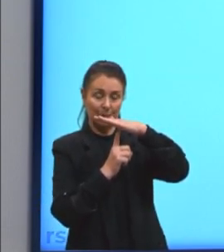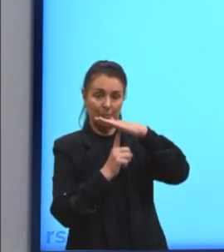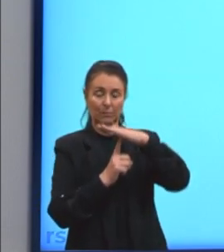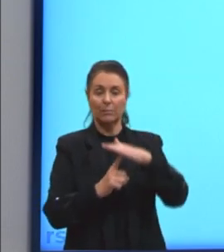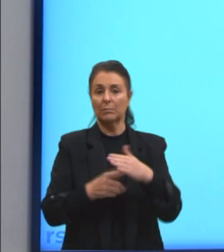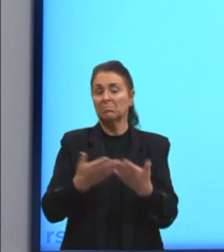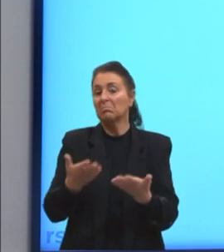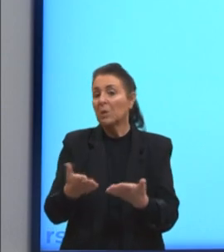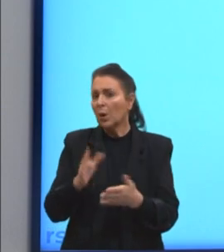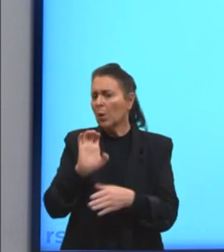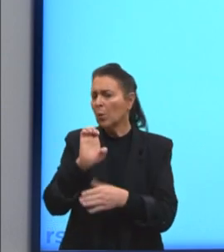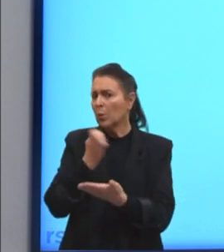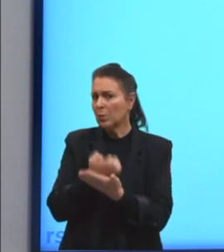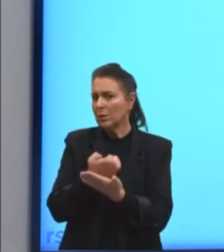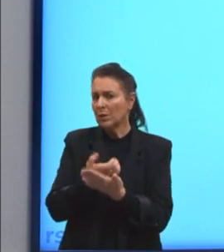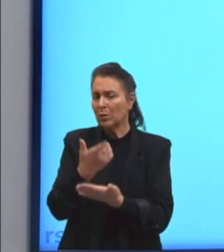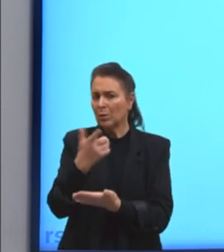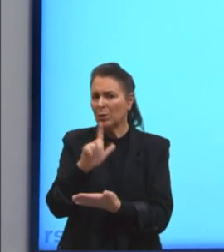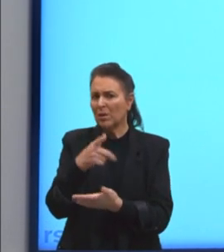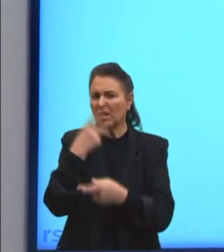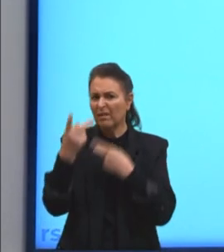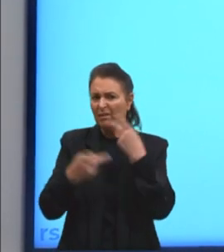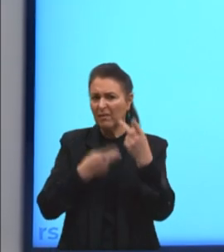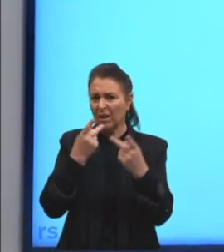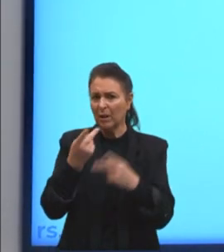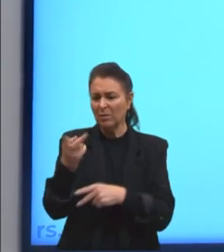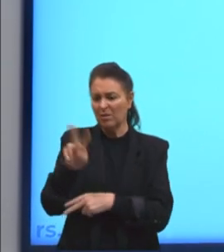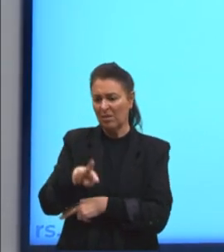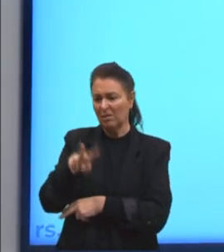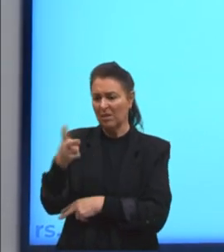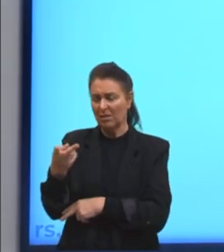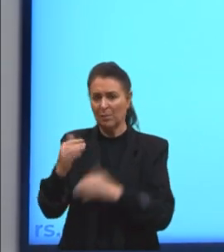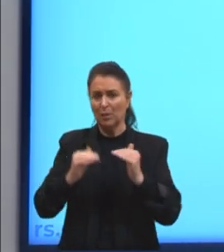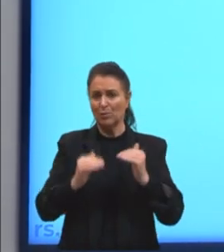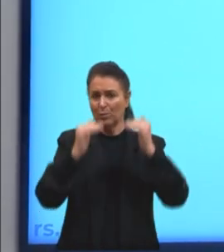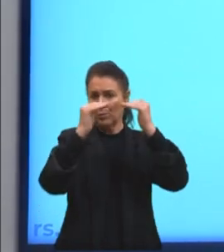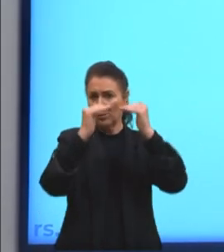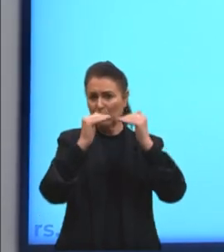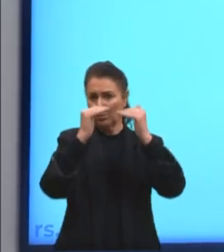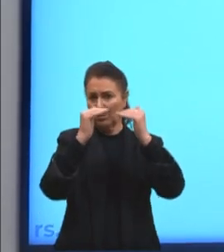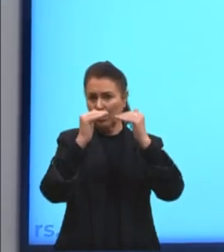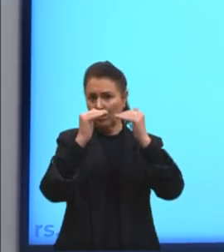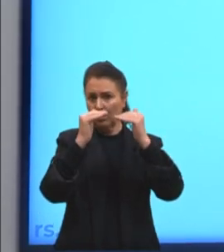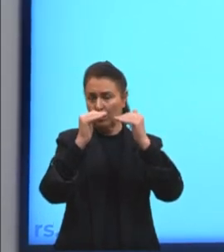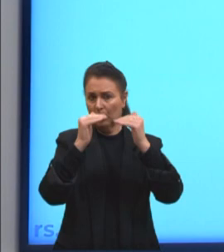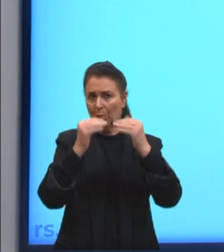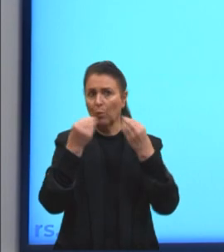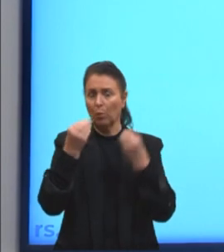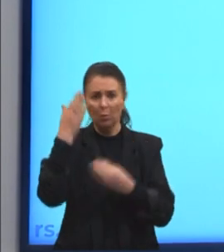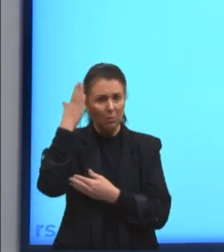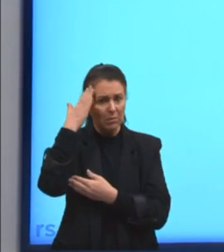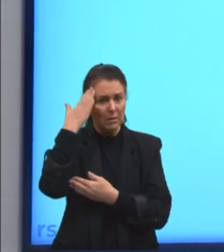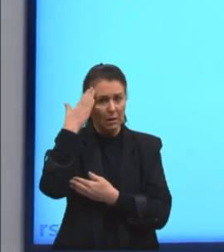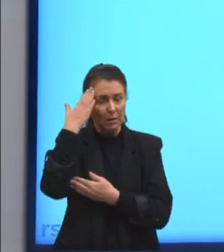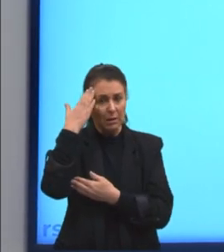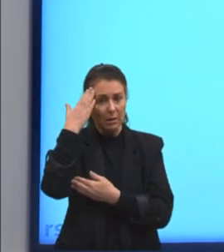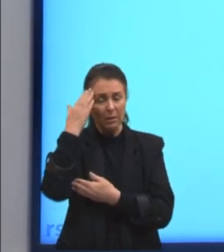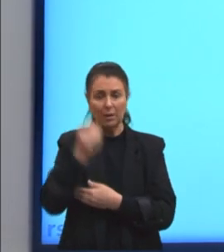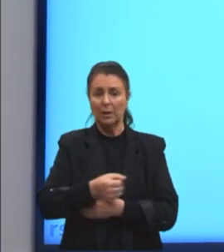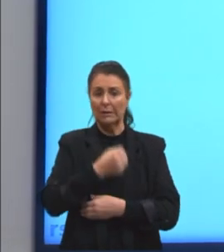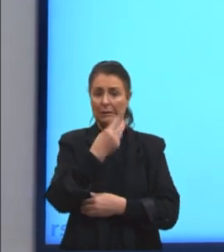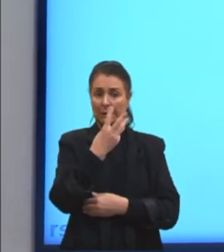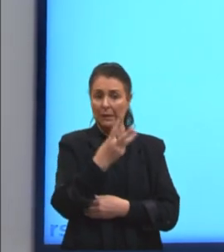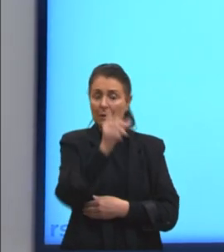exercício não tenha falado que é inversamente proporcional. Como é que eu chego nessa conclusão? Se três